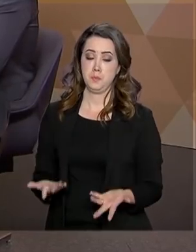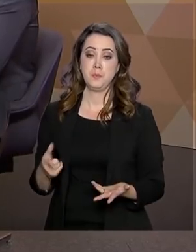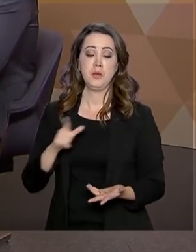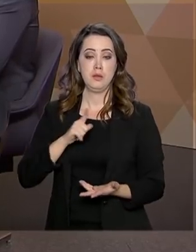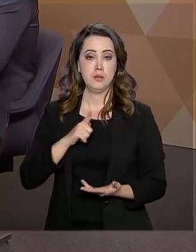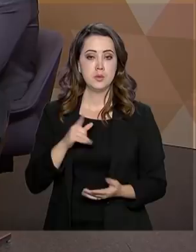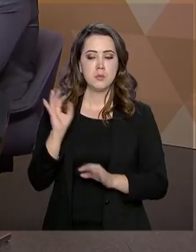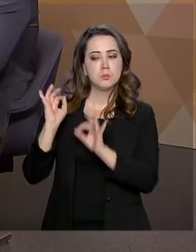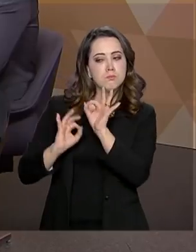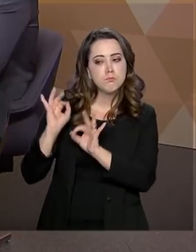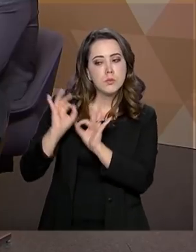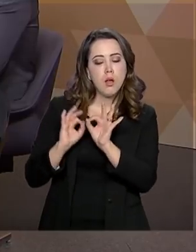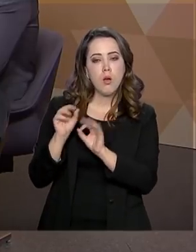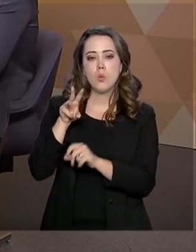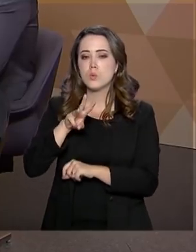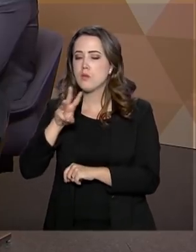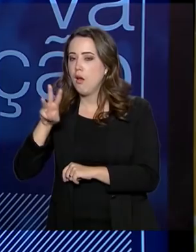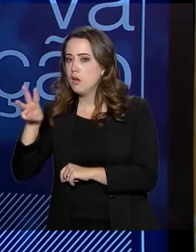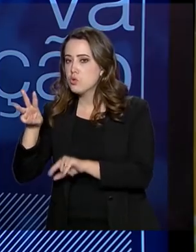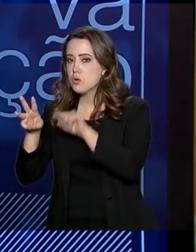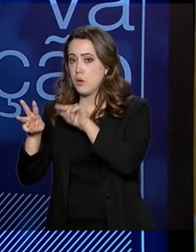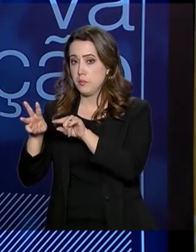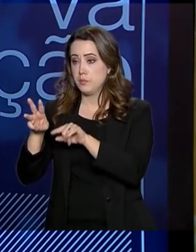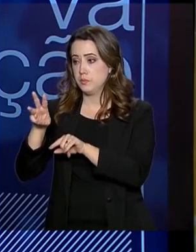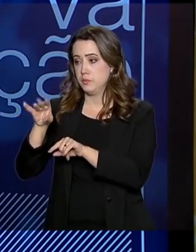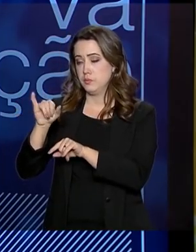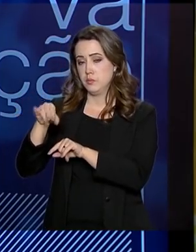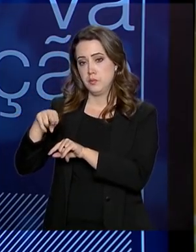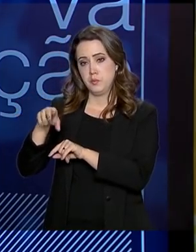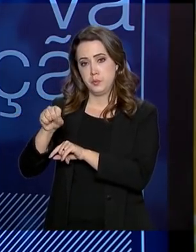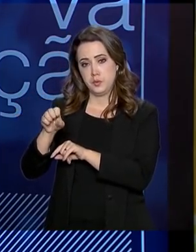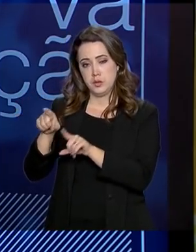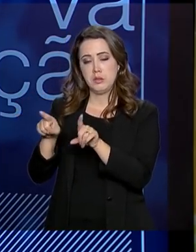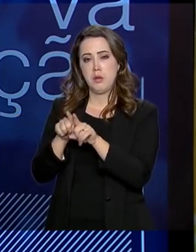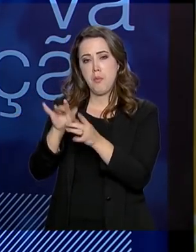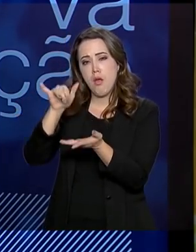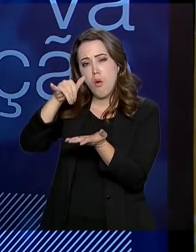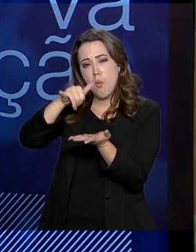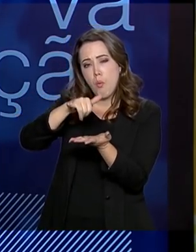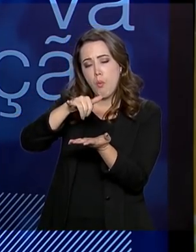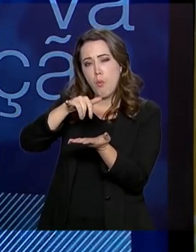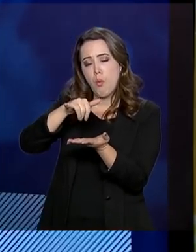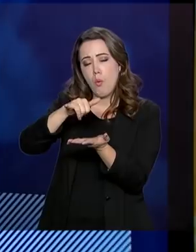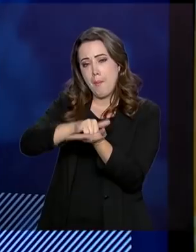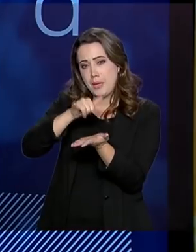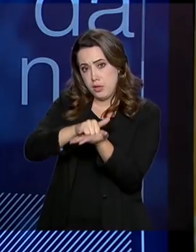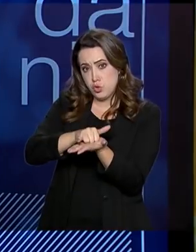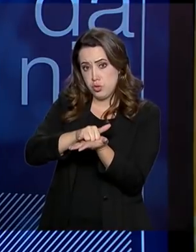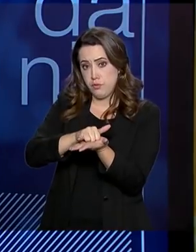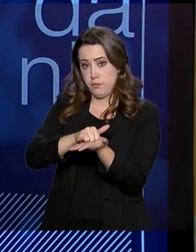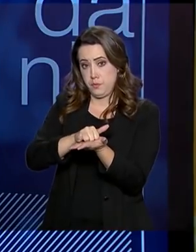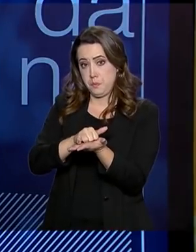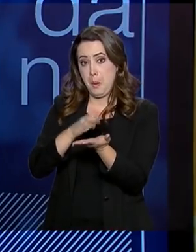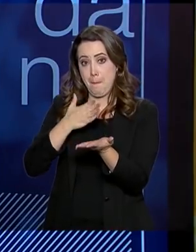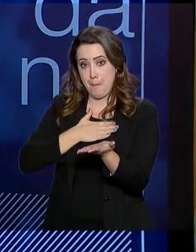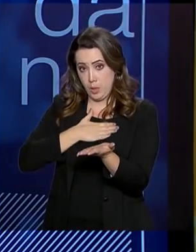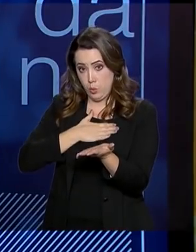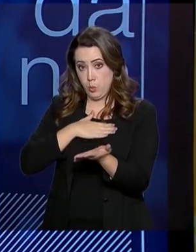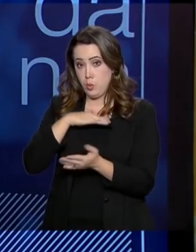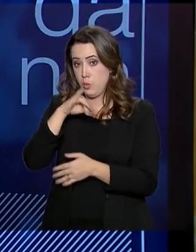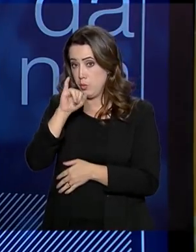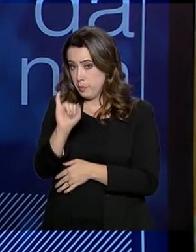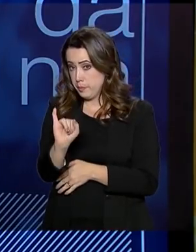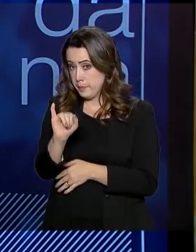Estamos também adaptando o portal do INSS e o aplicativo Meu INSS, para que o cidadão tenha todas as